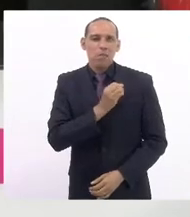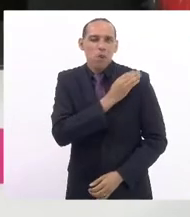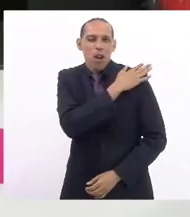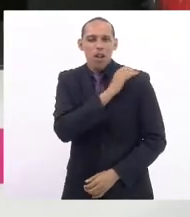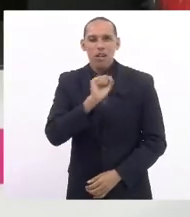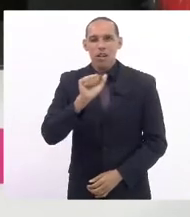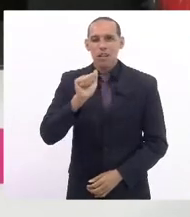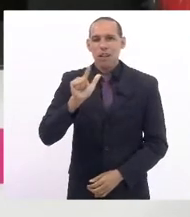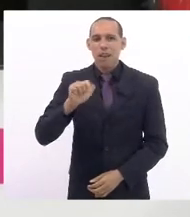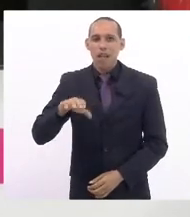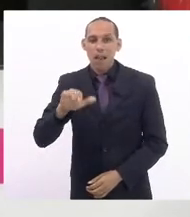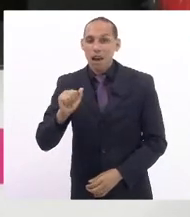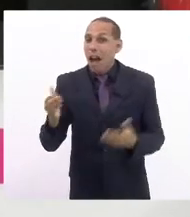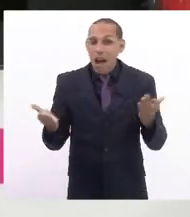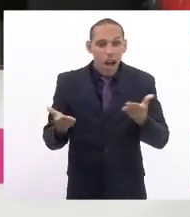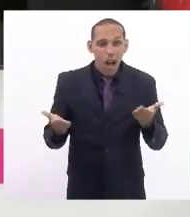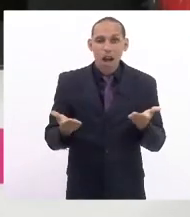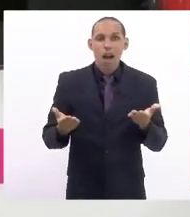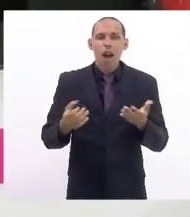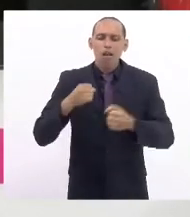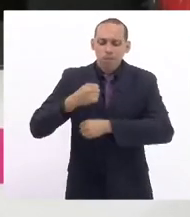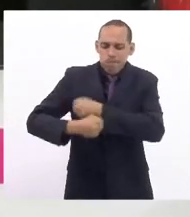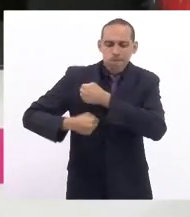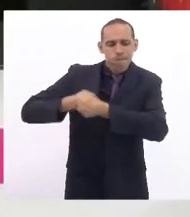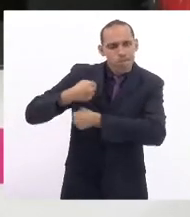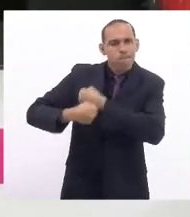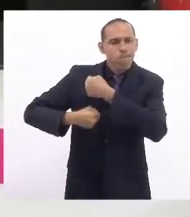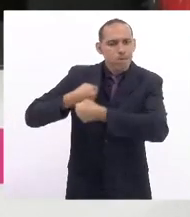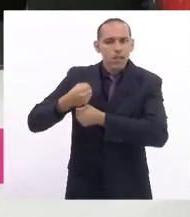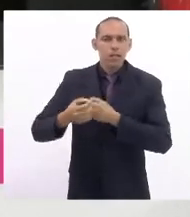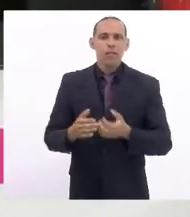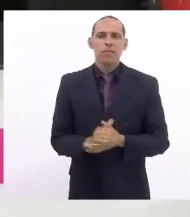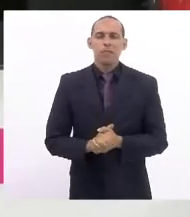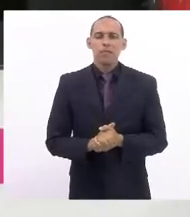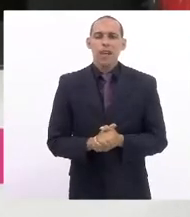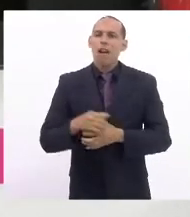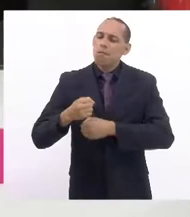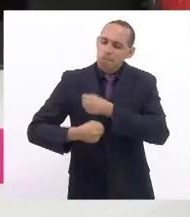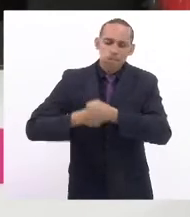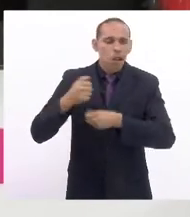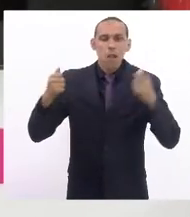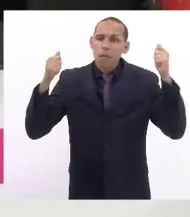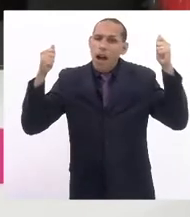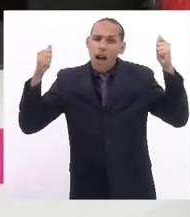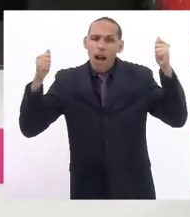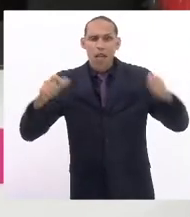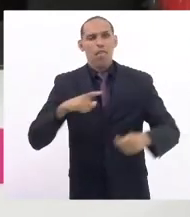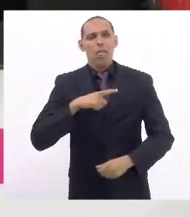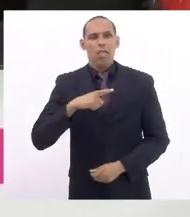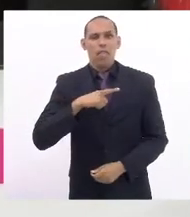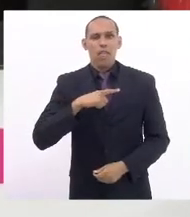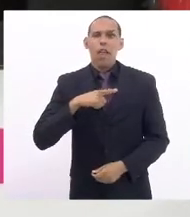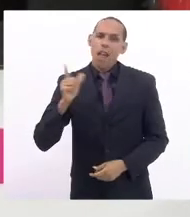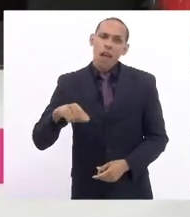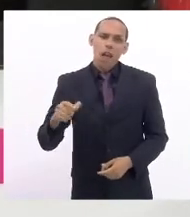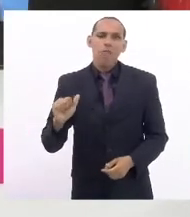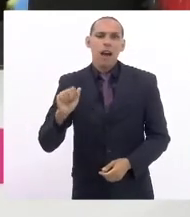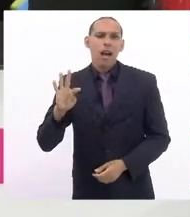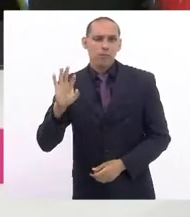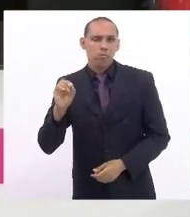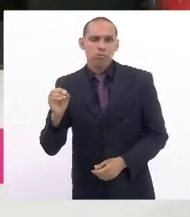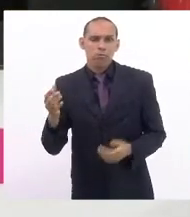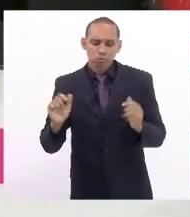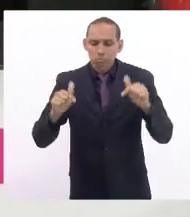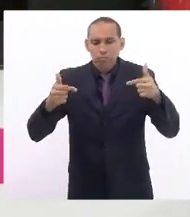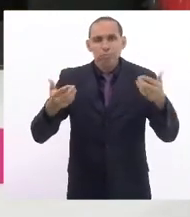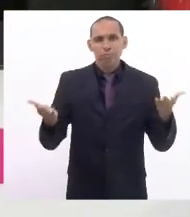agora todo ano todo ano essa manifestação é feita é um ato na verdade é um